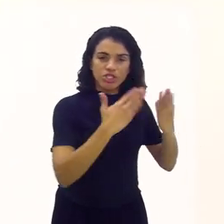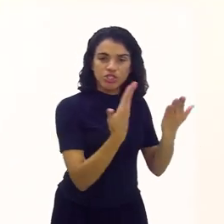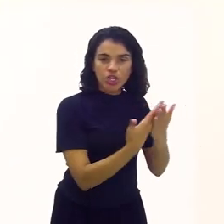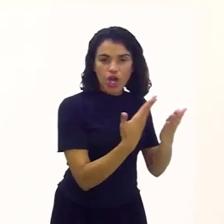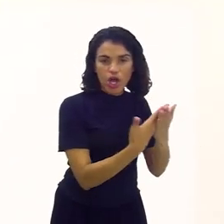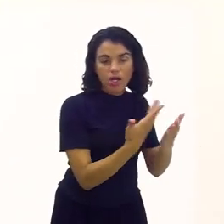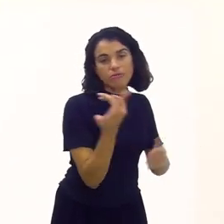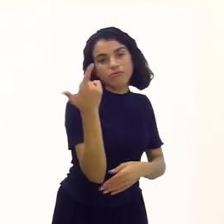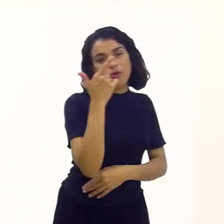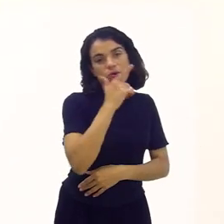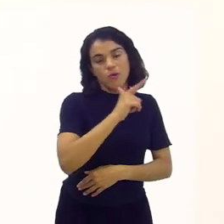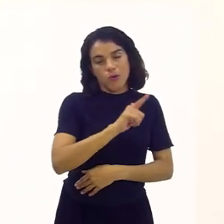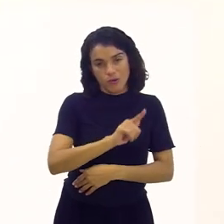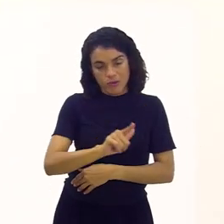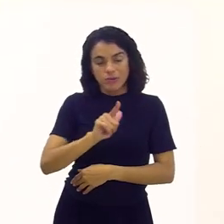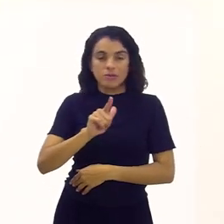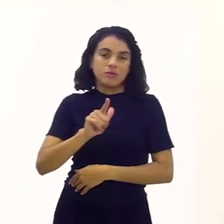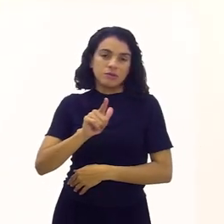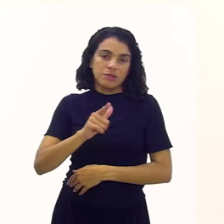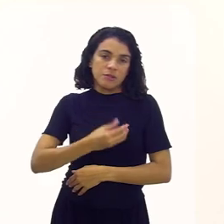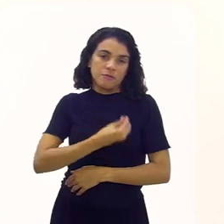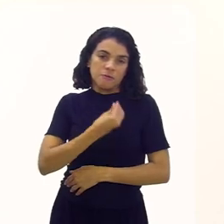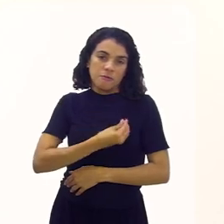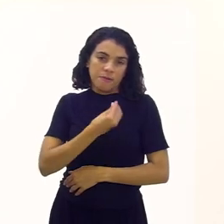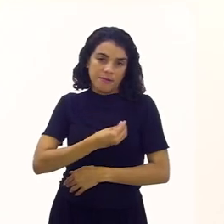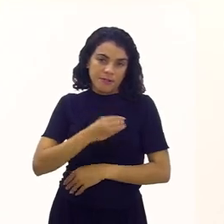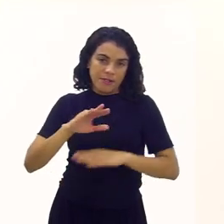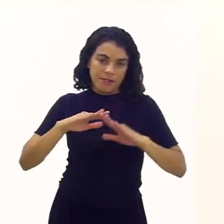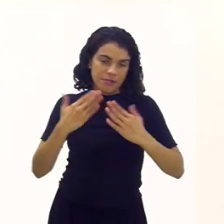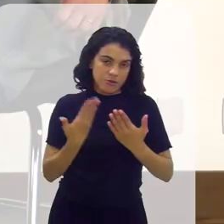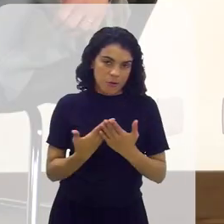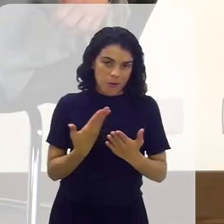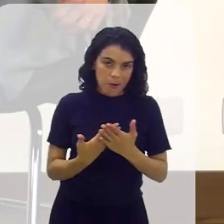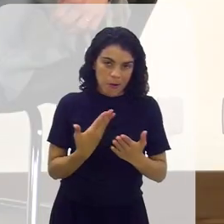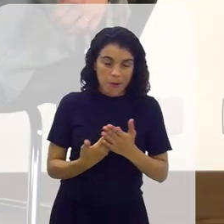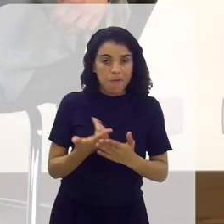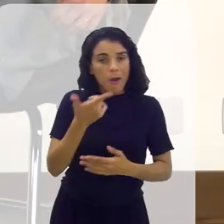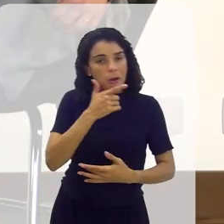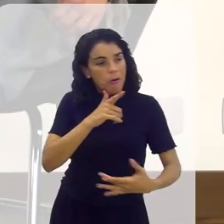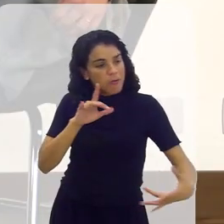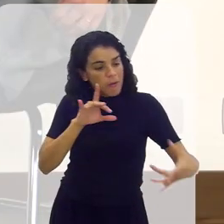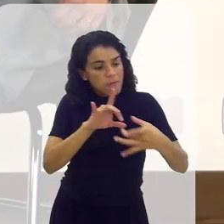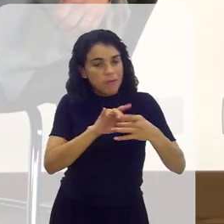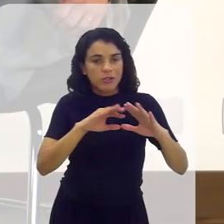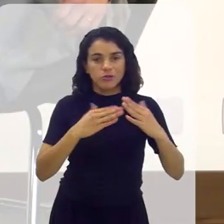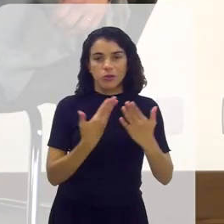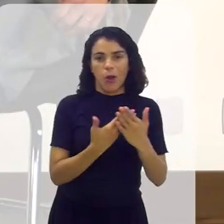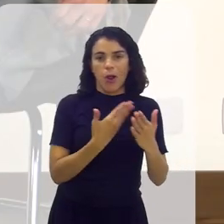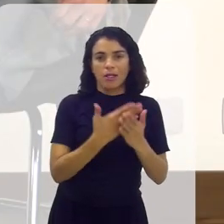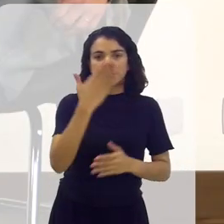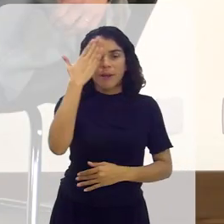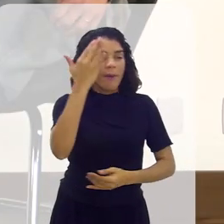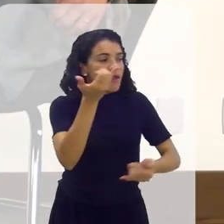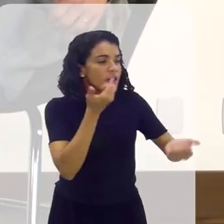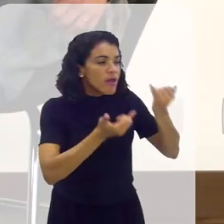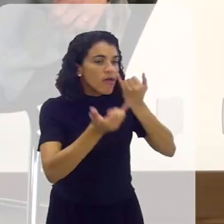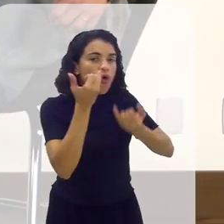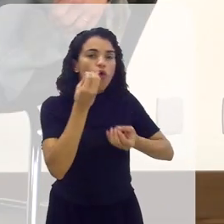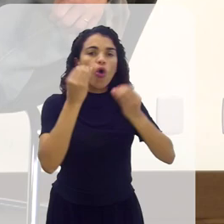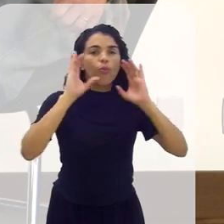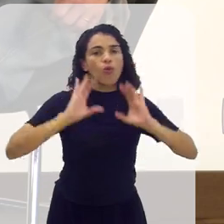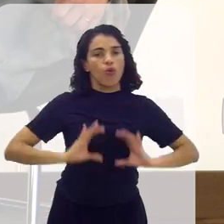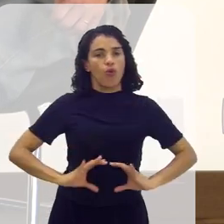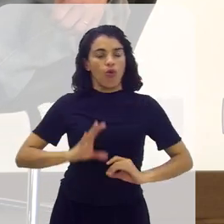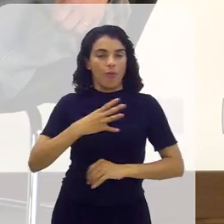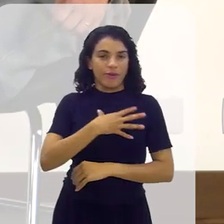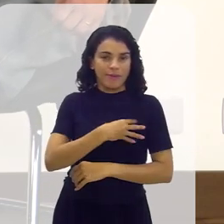comparecer a uma reunião para que ele possa se envolver e saber como é que está essa vida